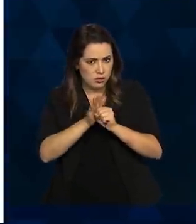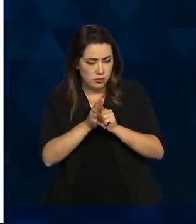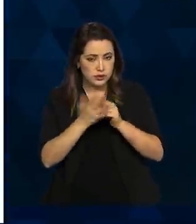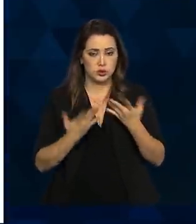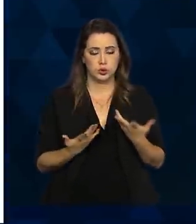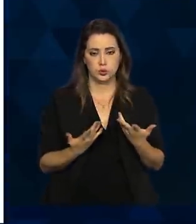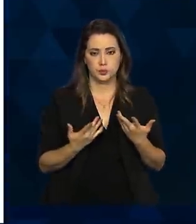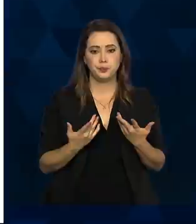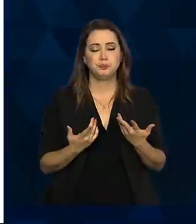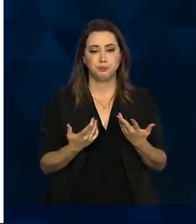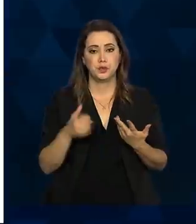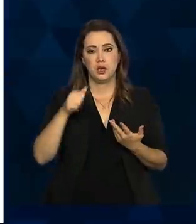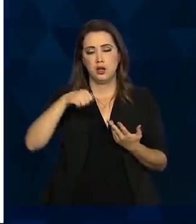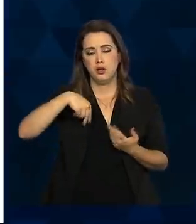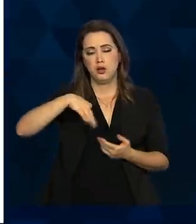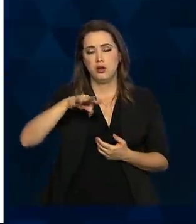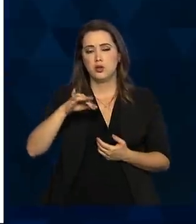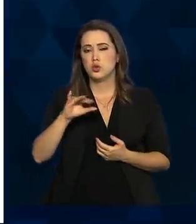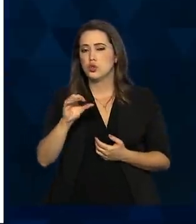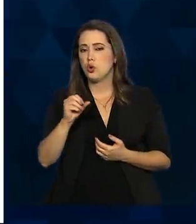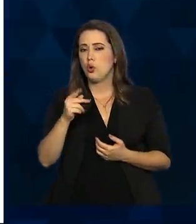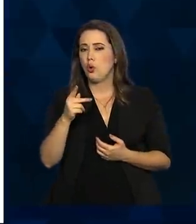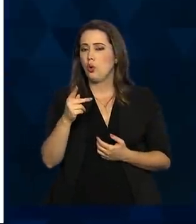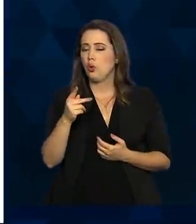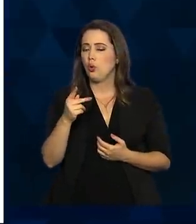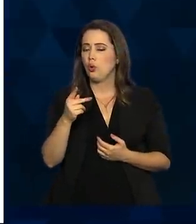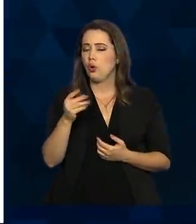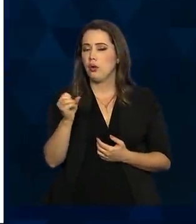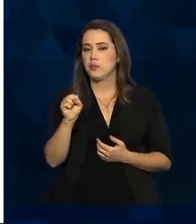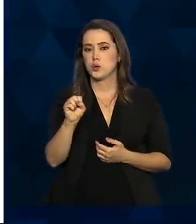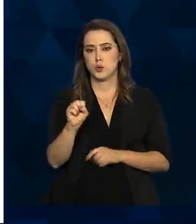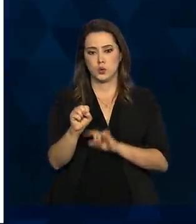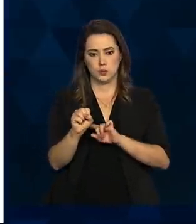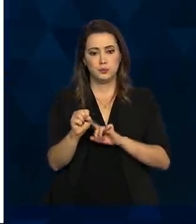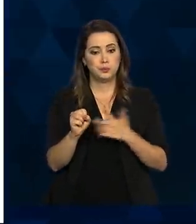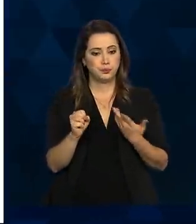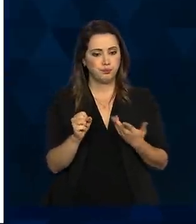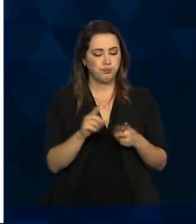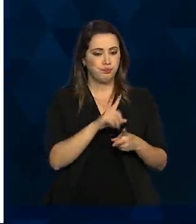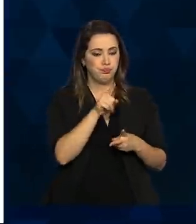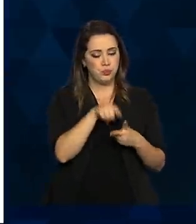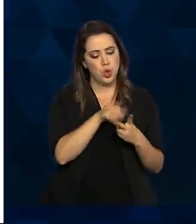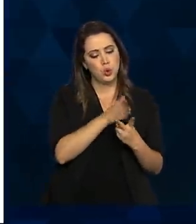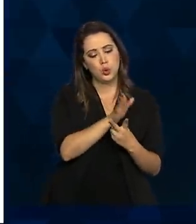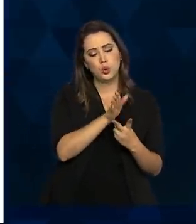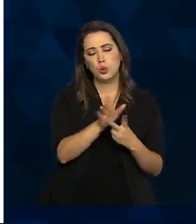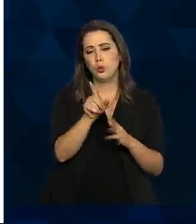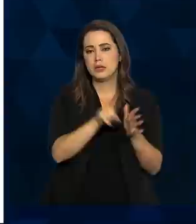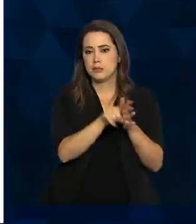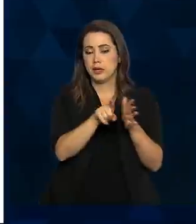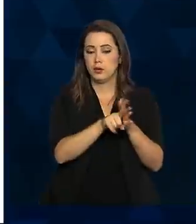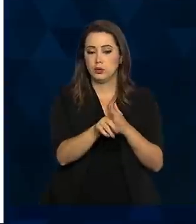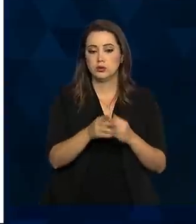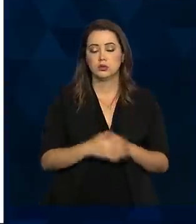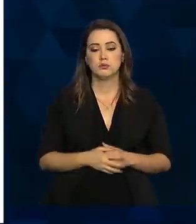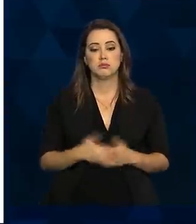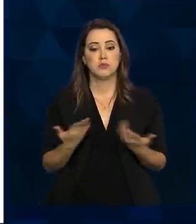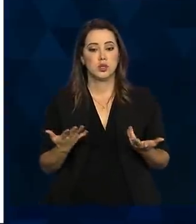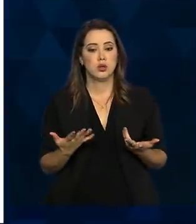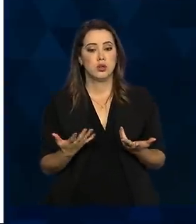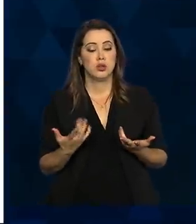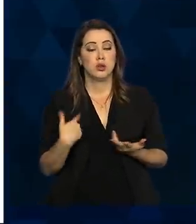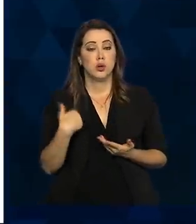focada nos resultados. E as duas primeiras perguntas de pesquisa, que são as mais tradicionais, é o quanto que tem de